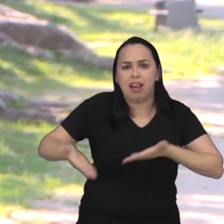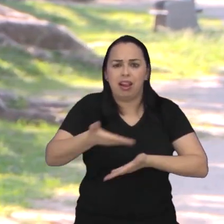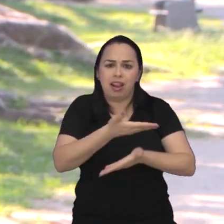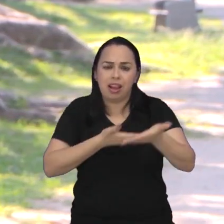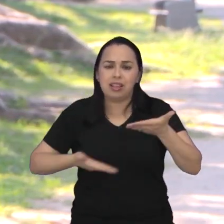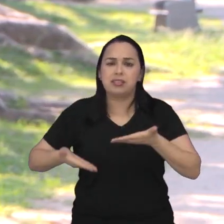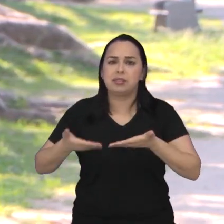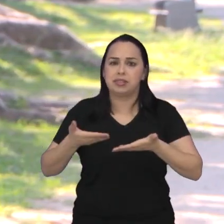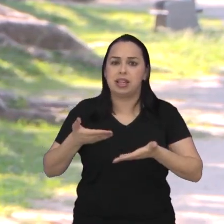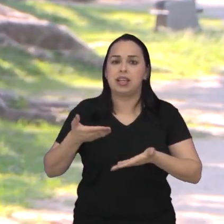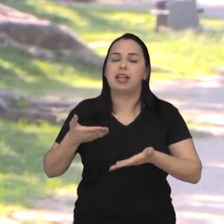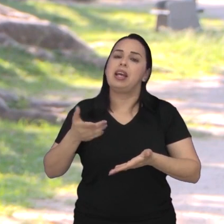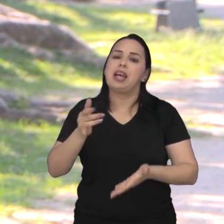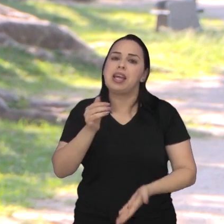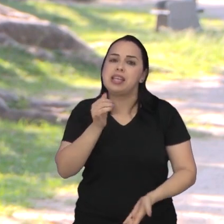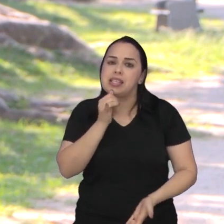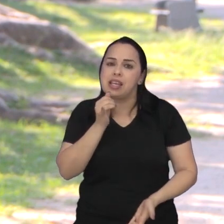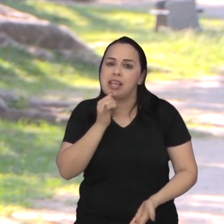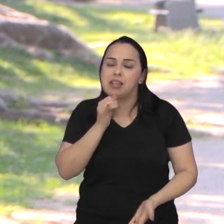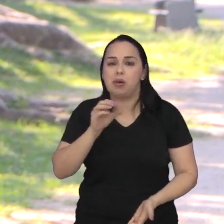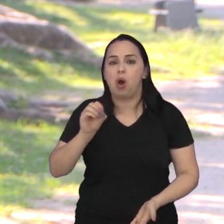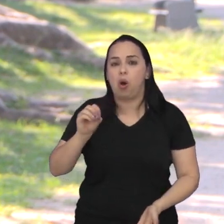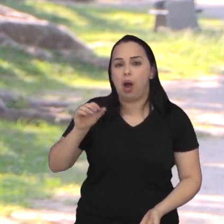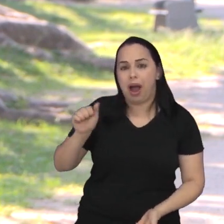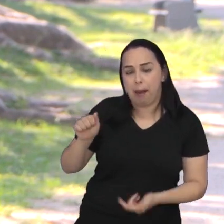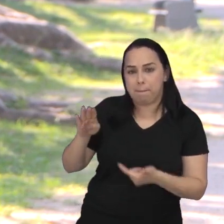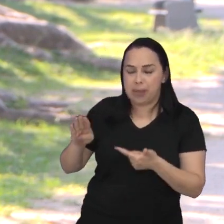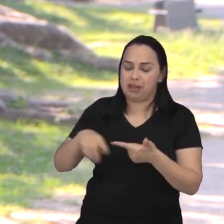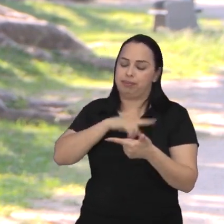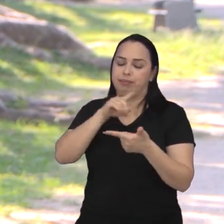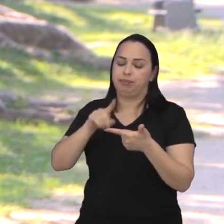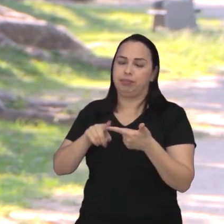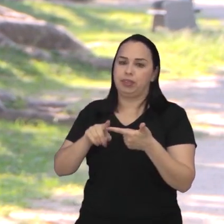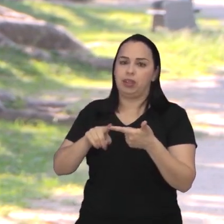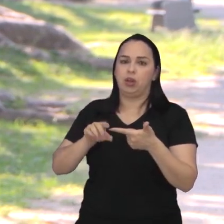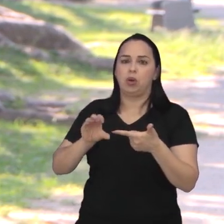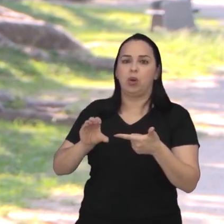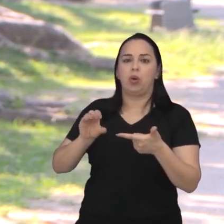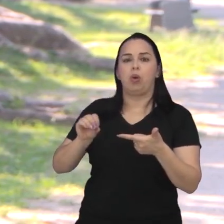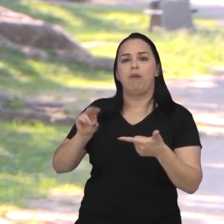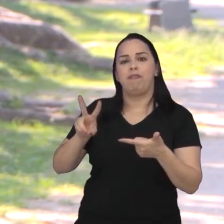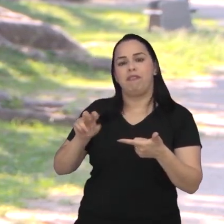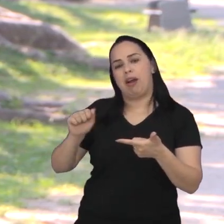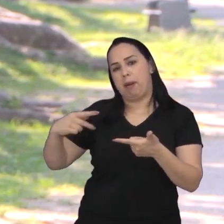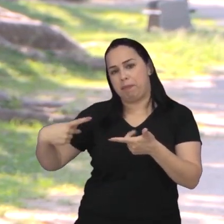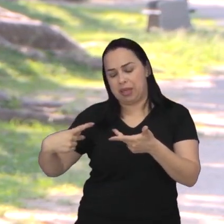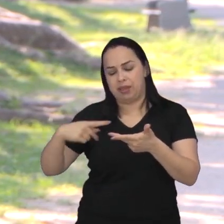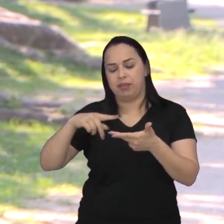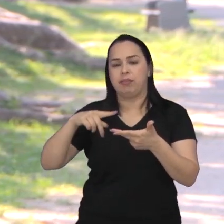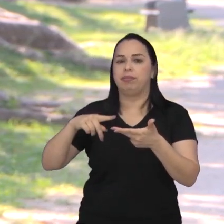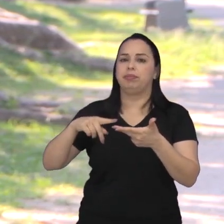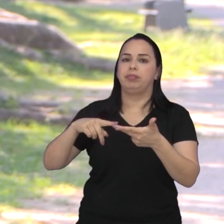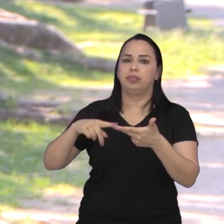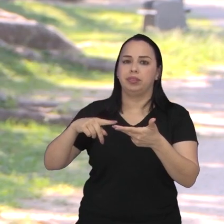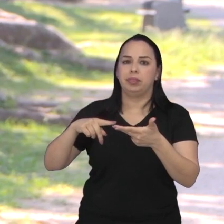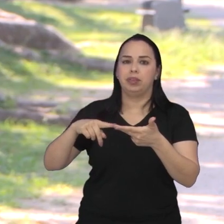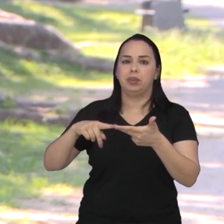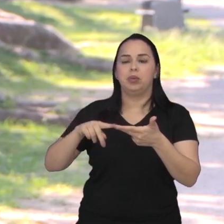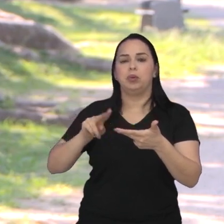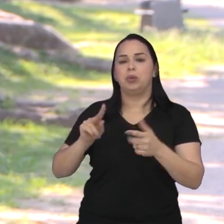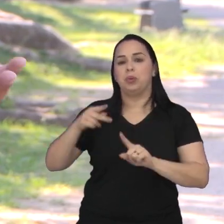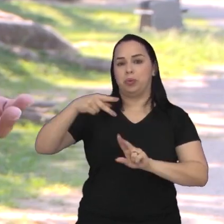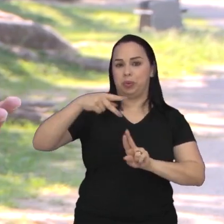na parte da sociedade civil, você tem exemplos como OAB, você tem a Convap, como eu citei, você tem a